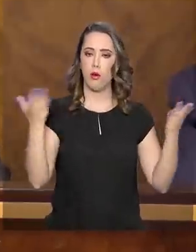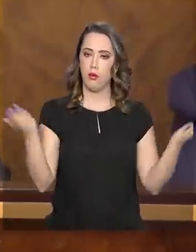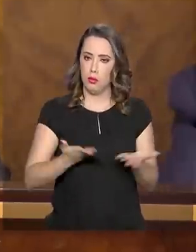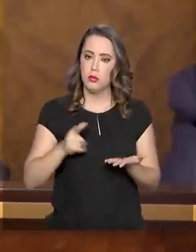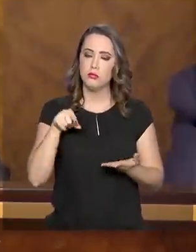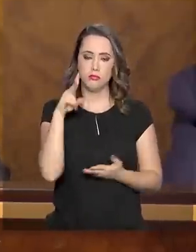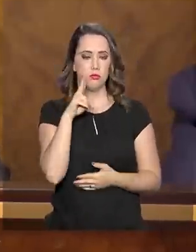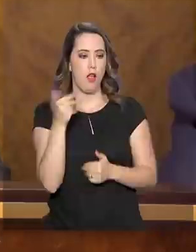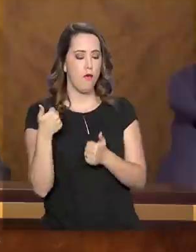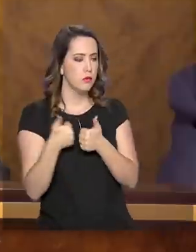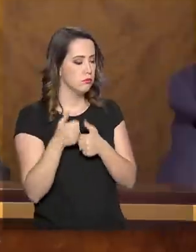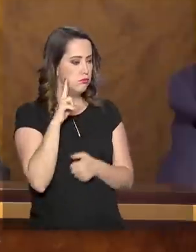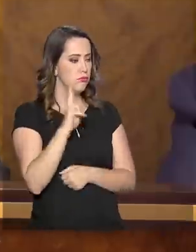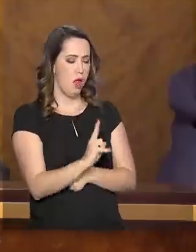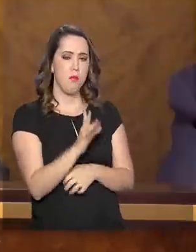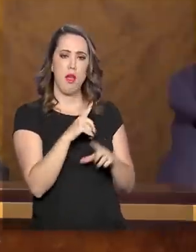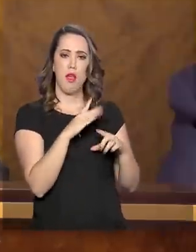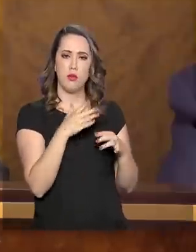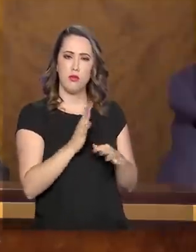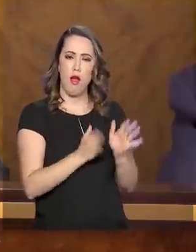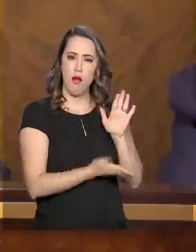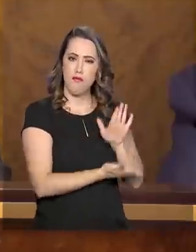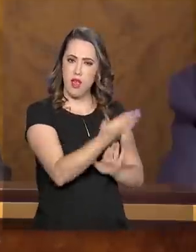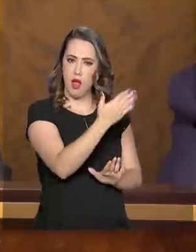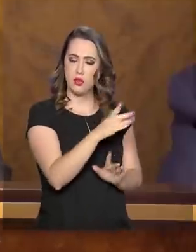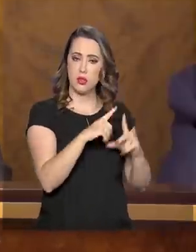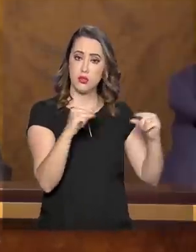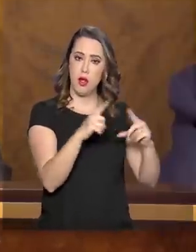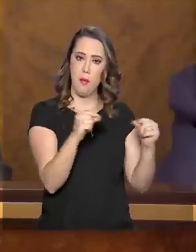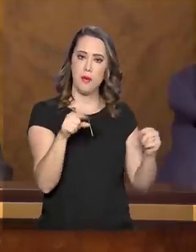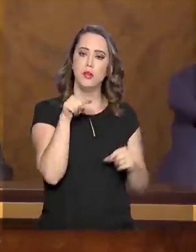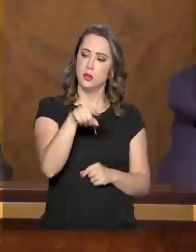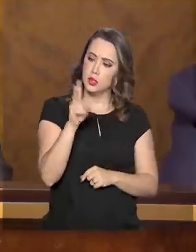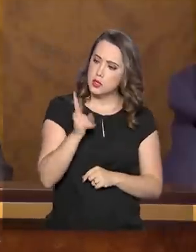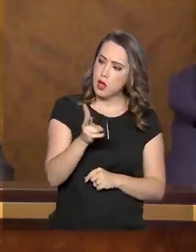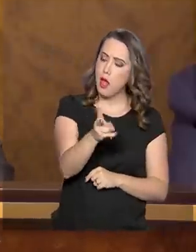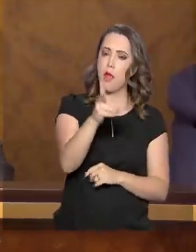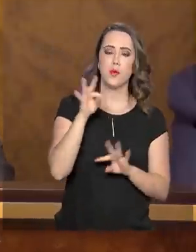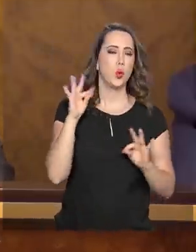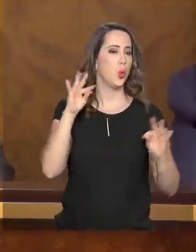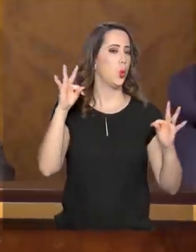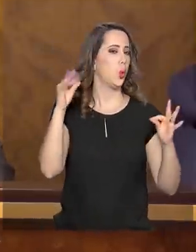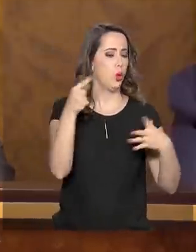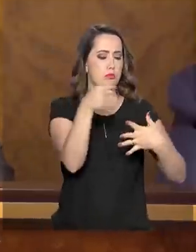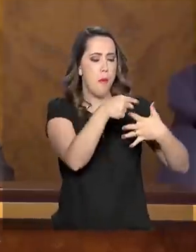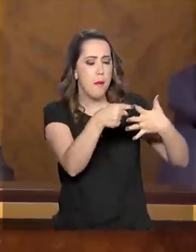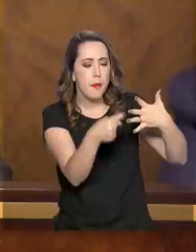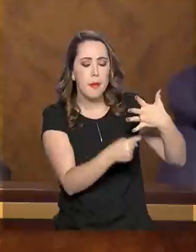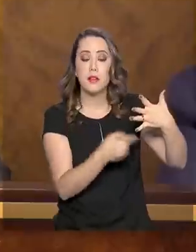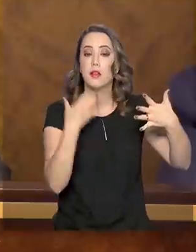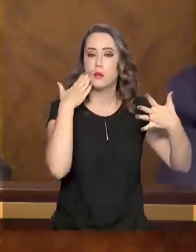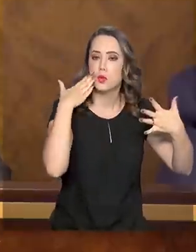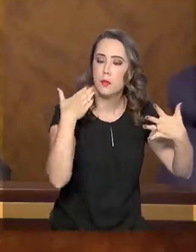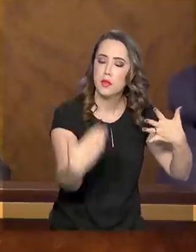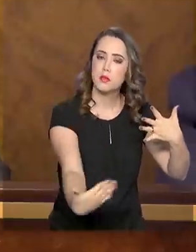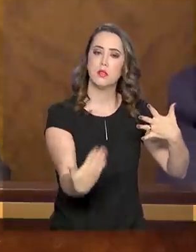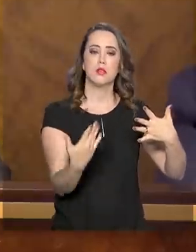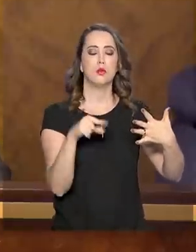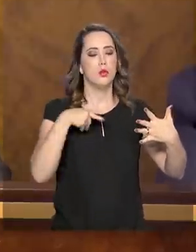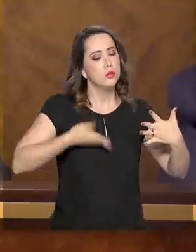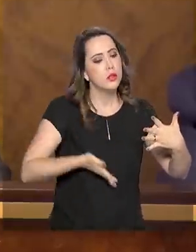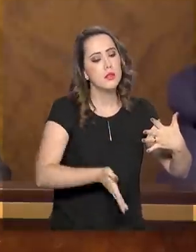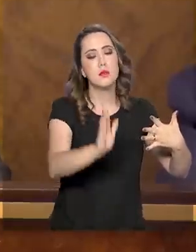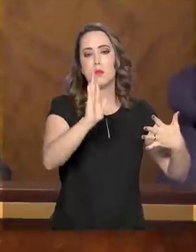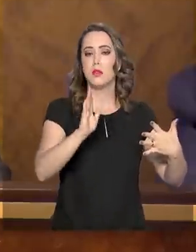acompanhando essa viagem dele ao Japão. Ele está ali batendo todos os objetivos que nós nos propusemos nesse